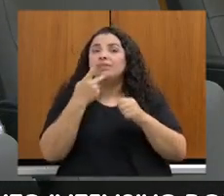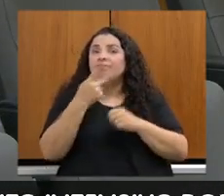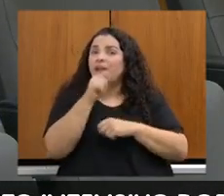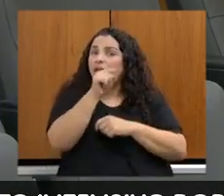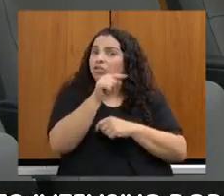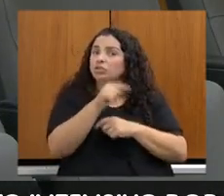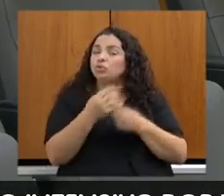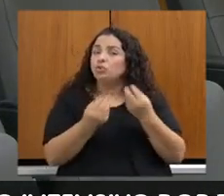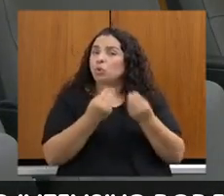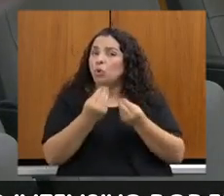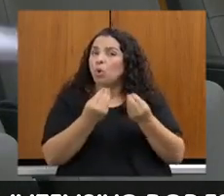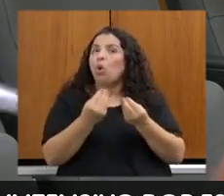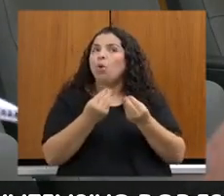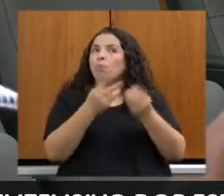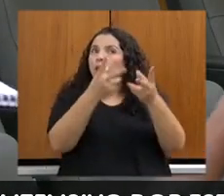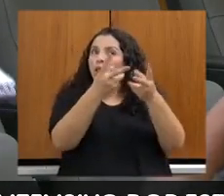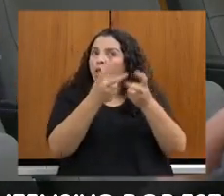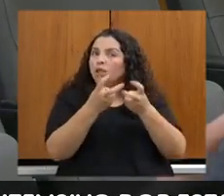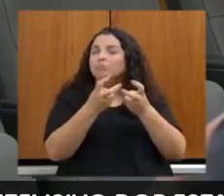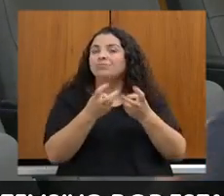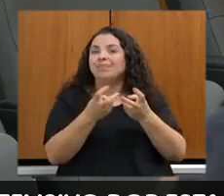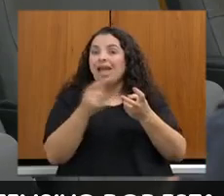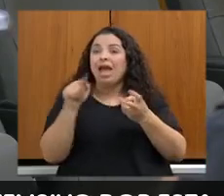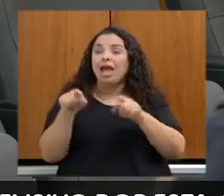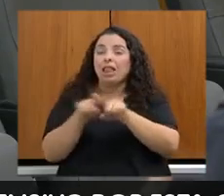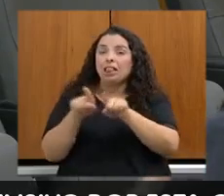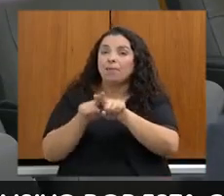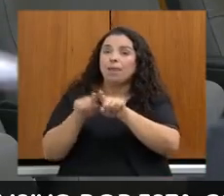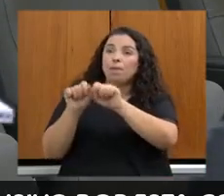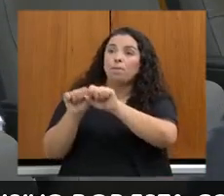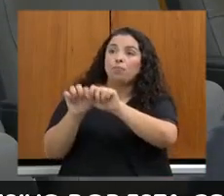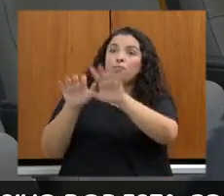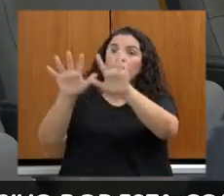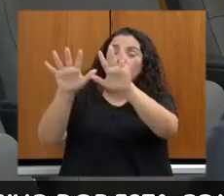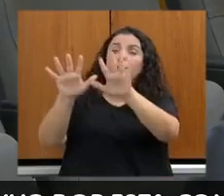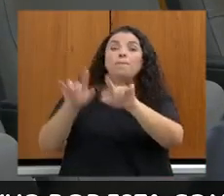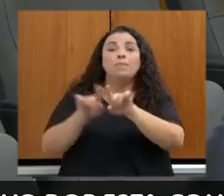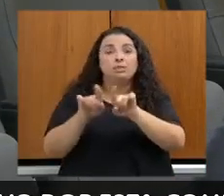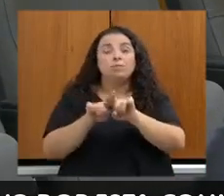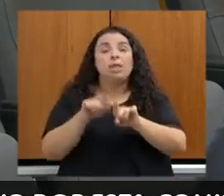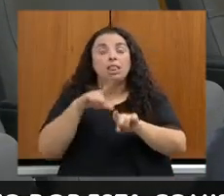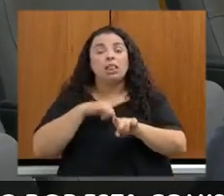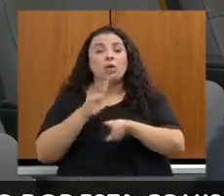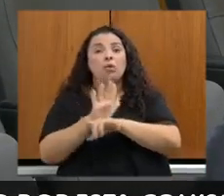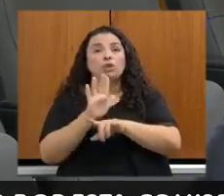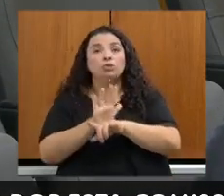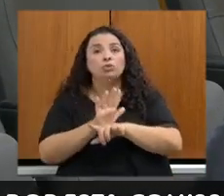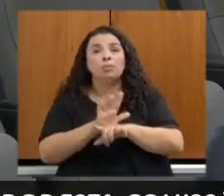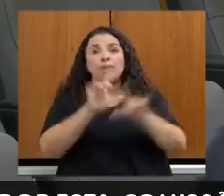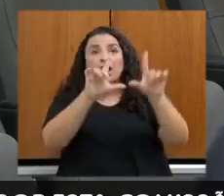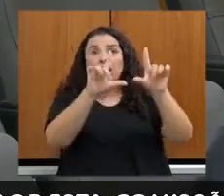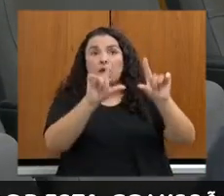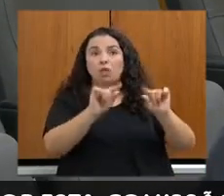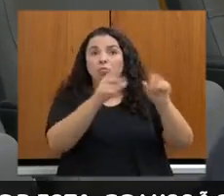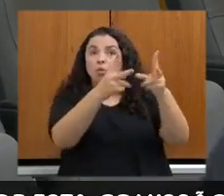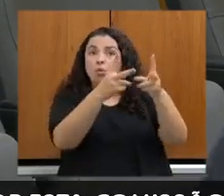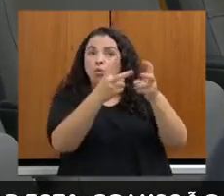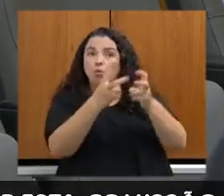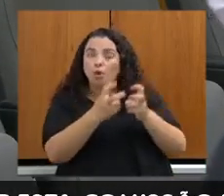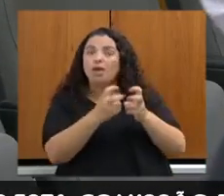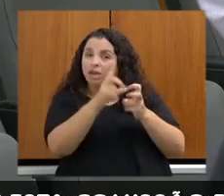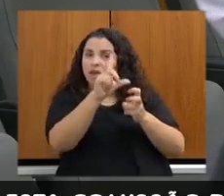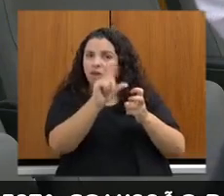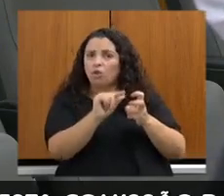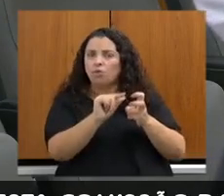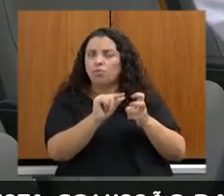isso também, que da mesma forma que polui, é uma contribuição enorme também na redução do gás presente.